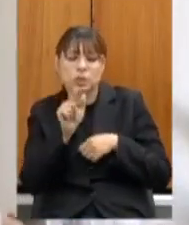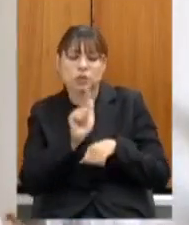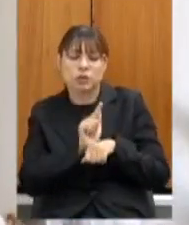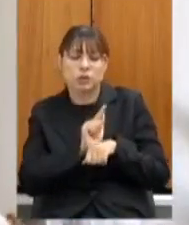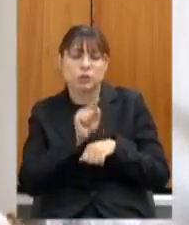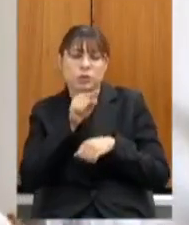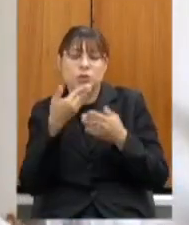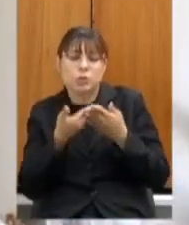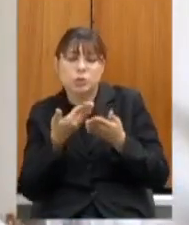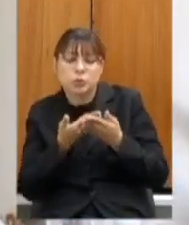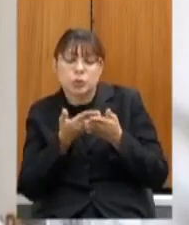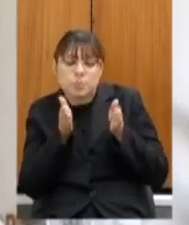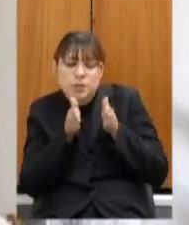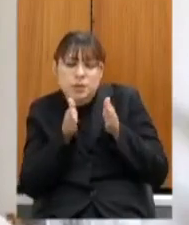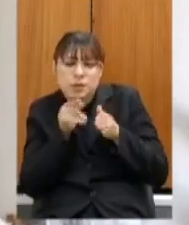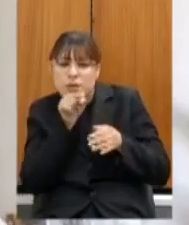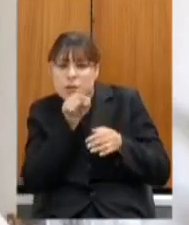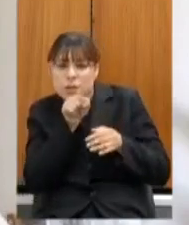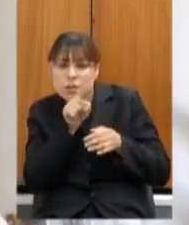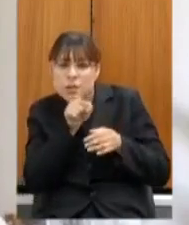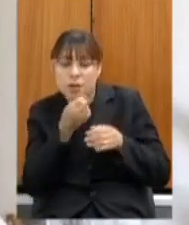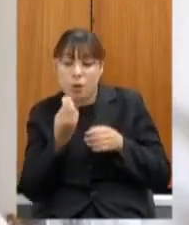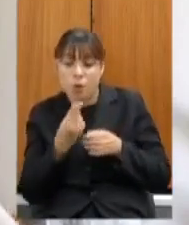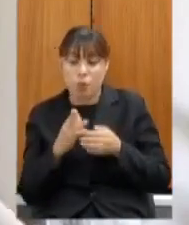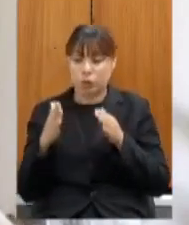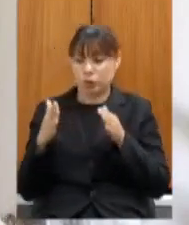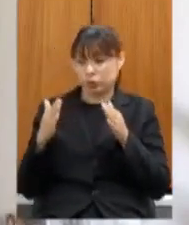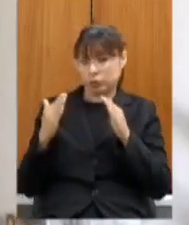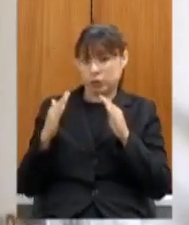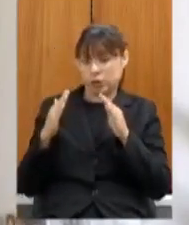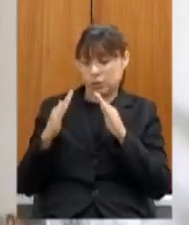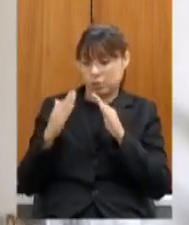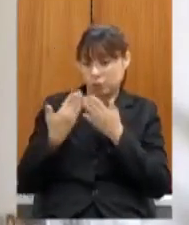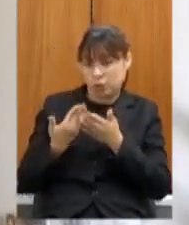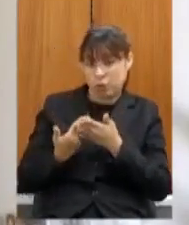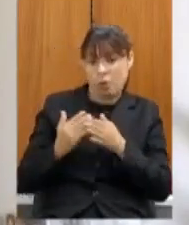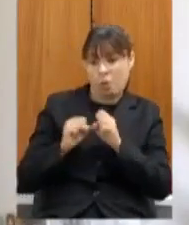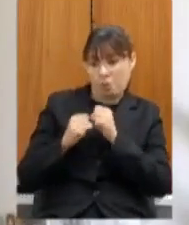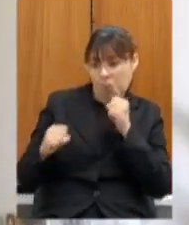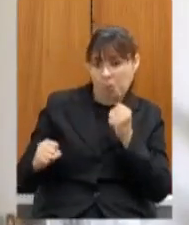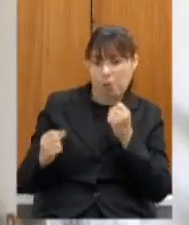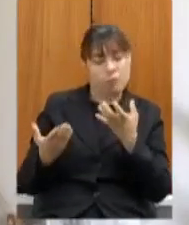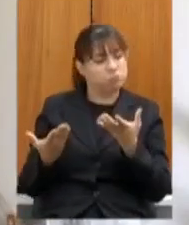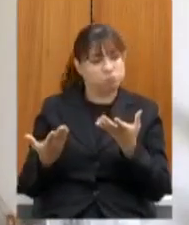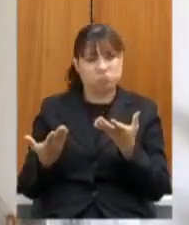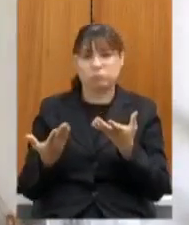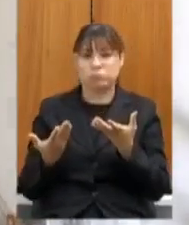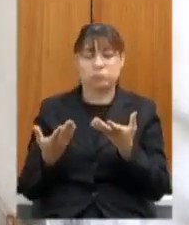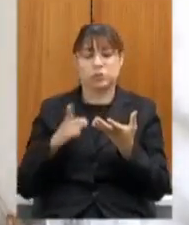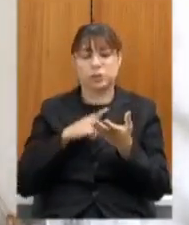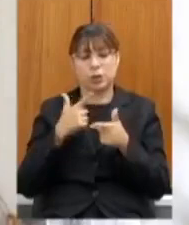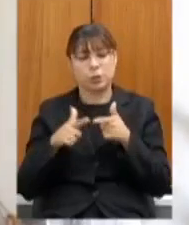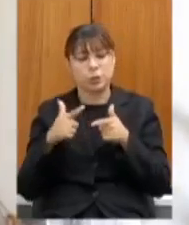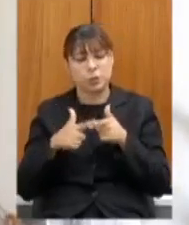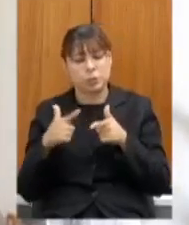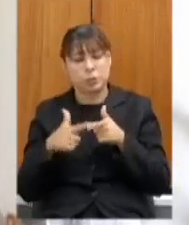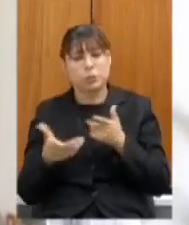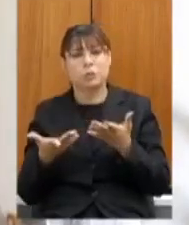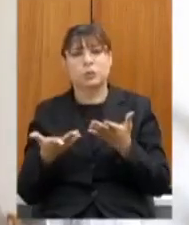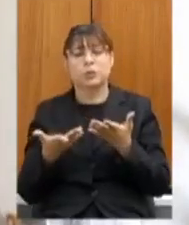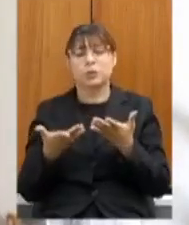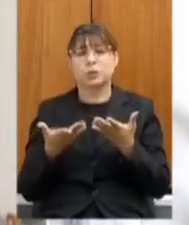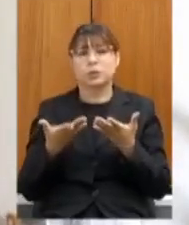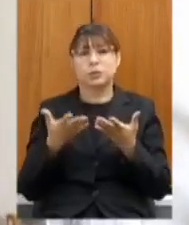da escola pequenininha da escola maior que trata aqueles problemas dos mais distantes